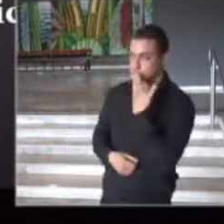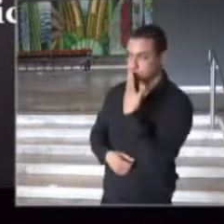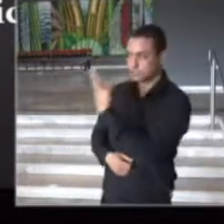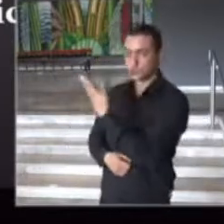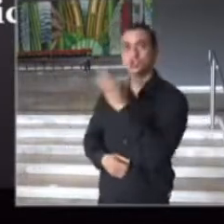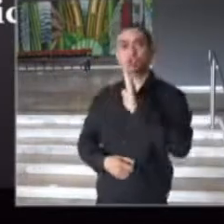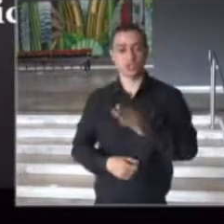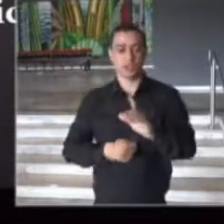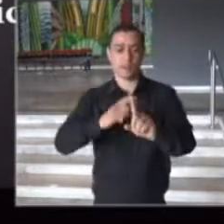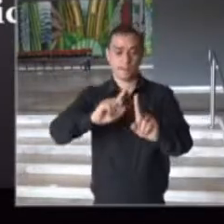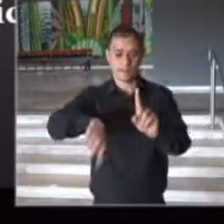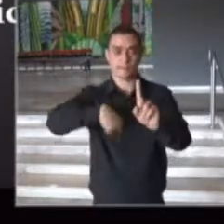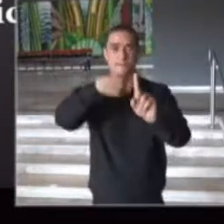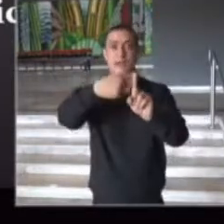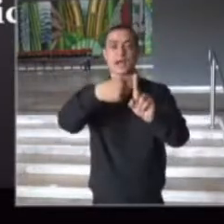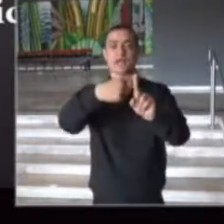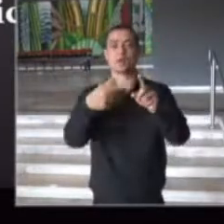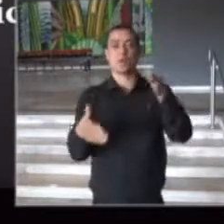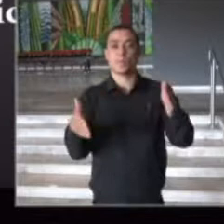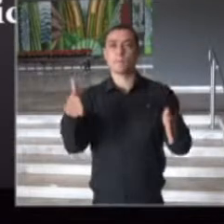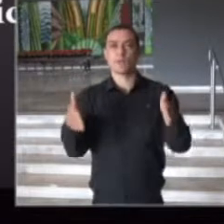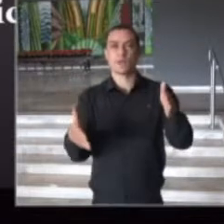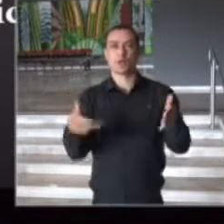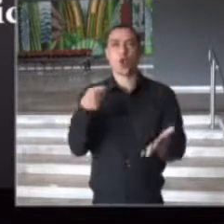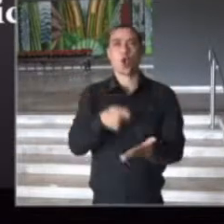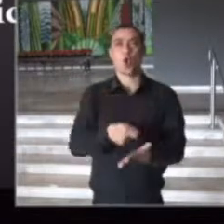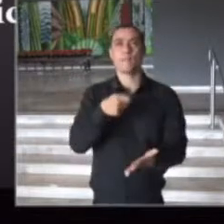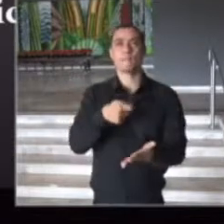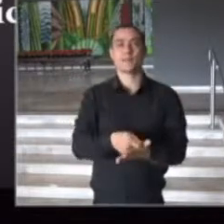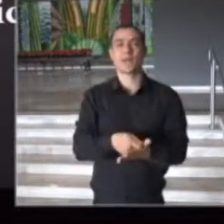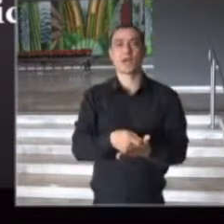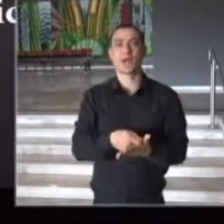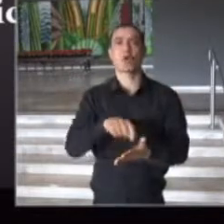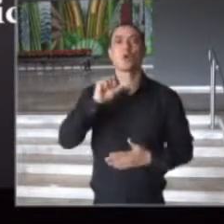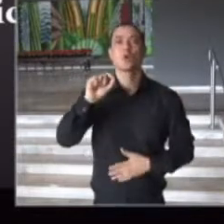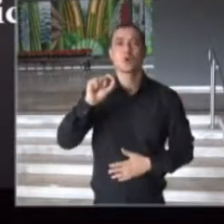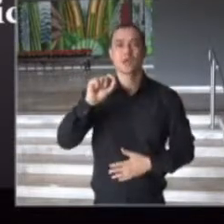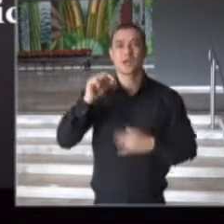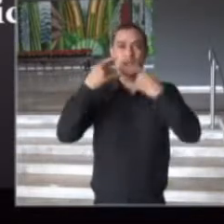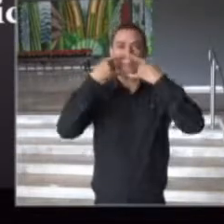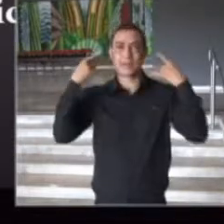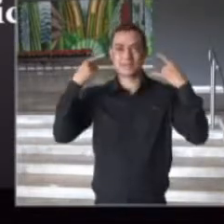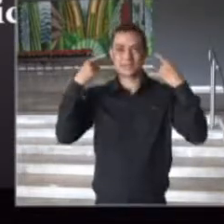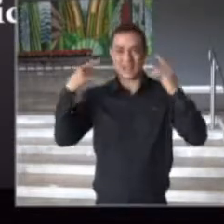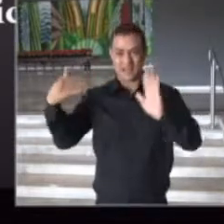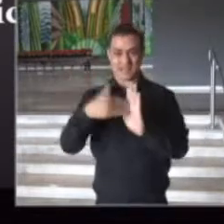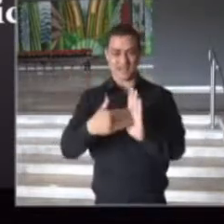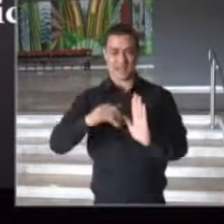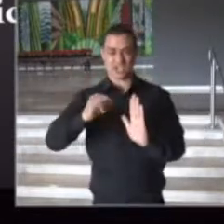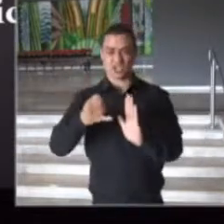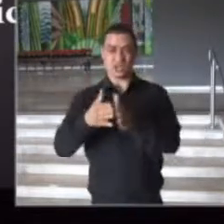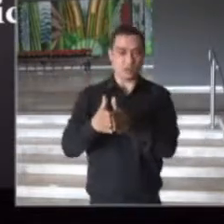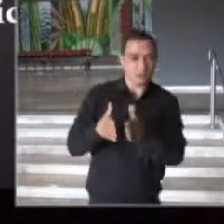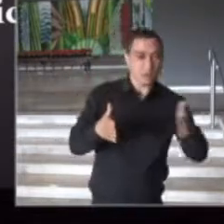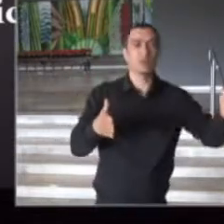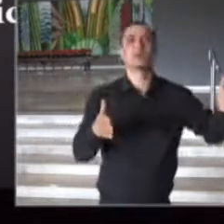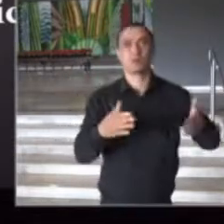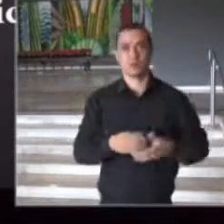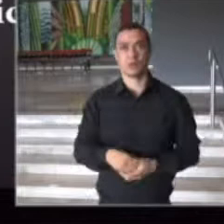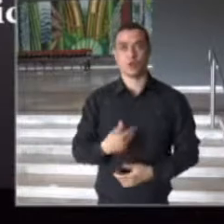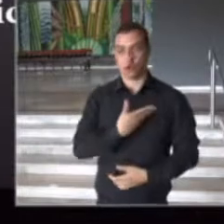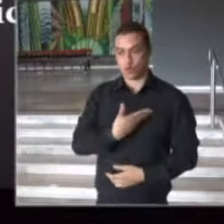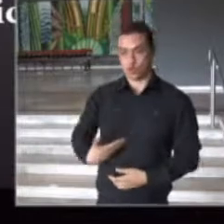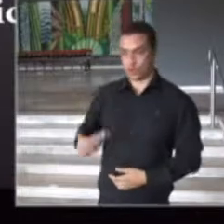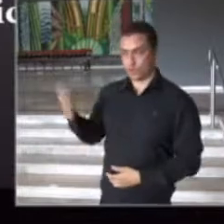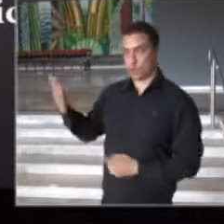o período de obrigatoriedade das máscaras. Governador, nós